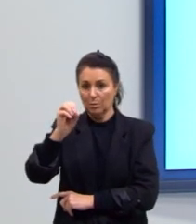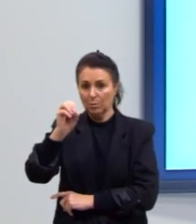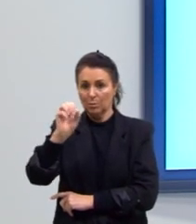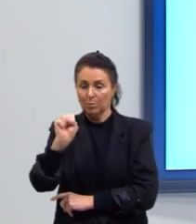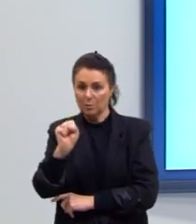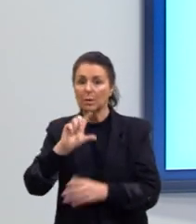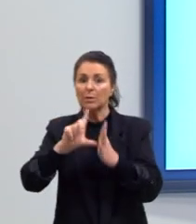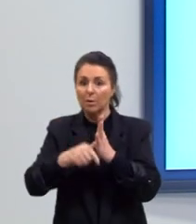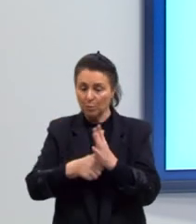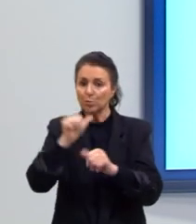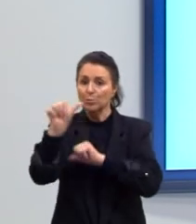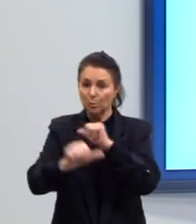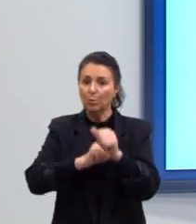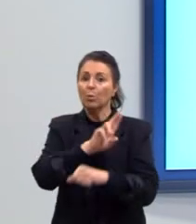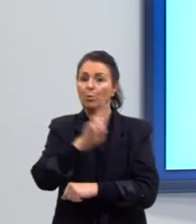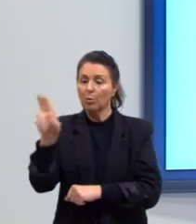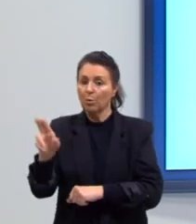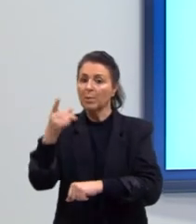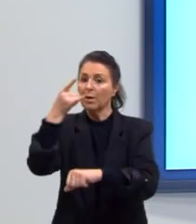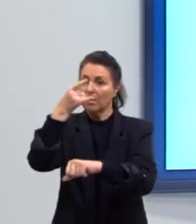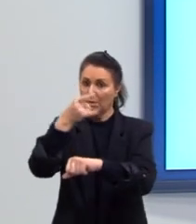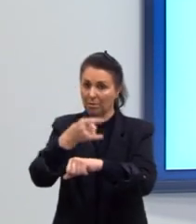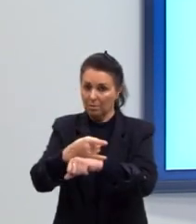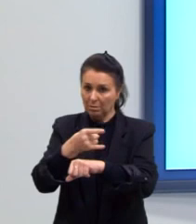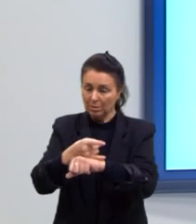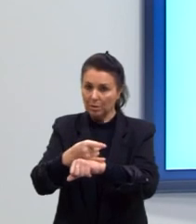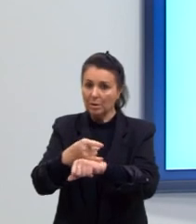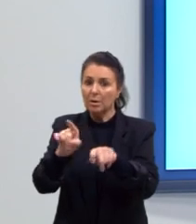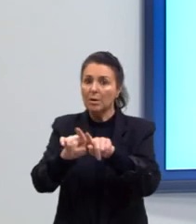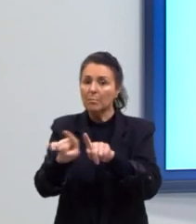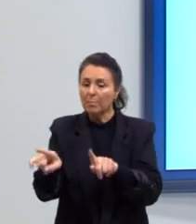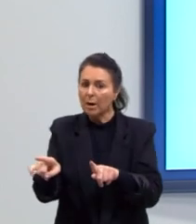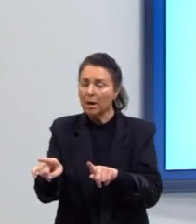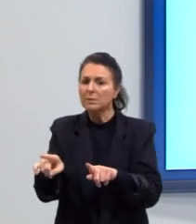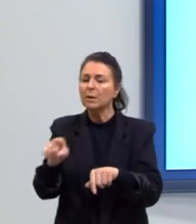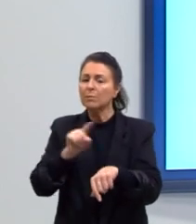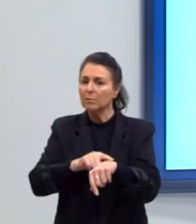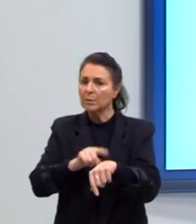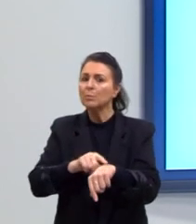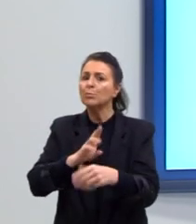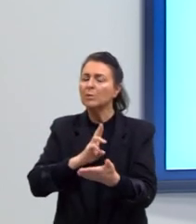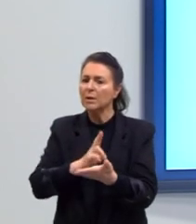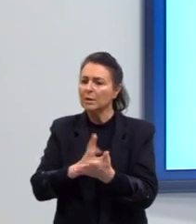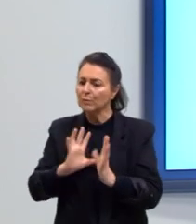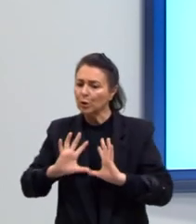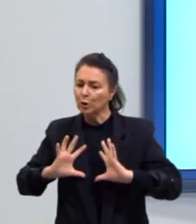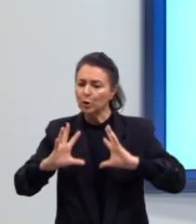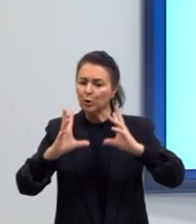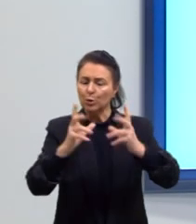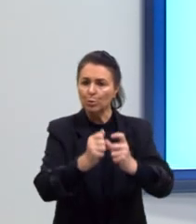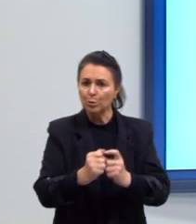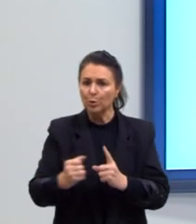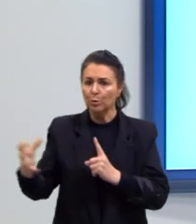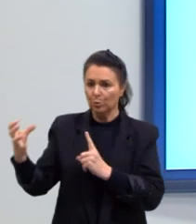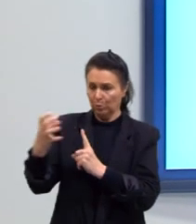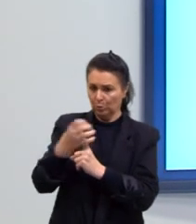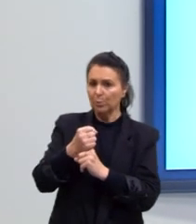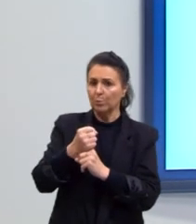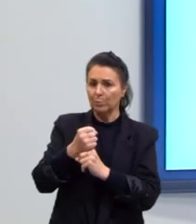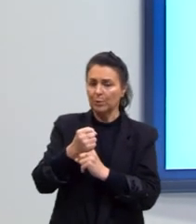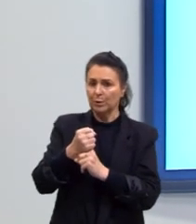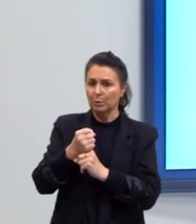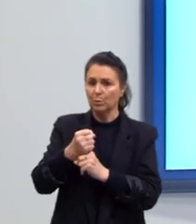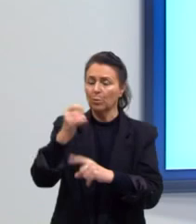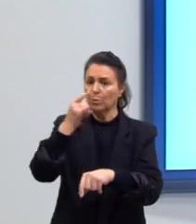também teve um momento que a ilha ficou toda sob o mesmo domínio, depois da Revolução Haitiana. E essa